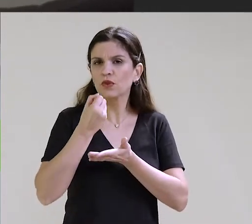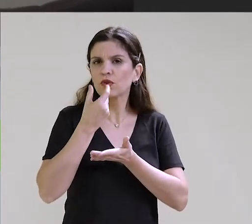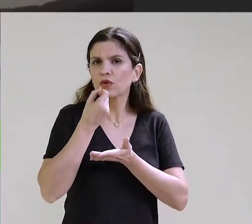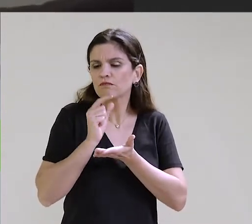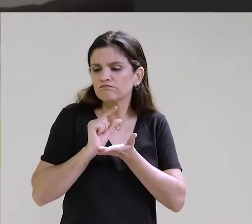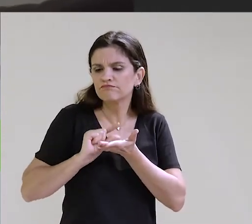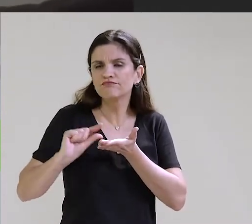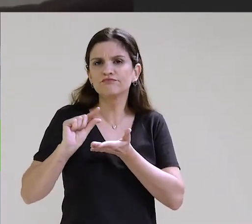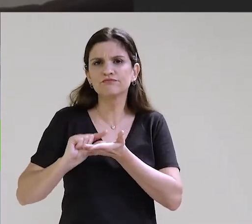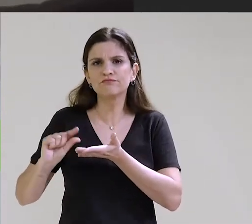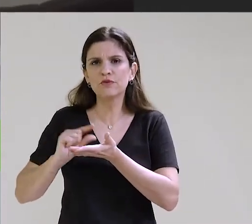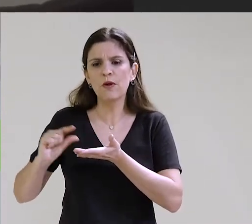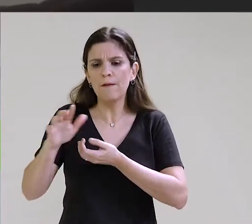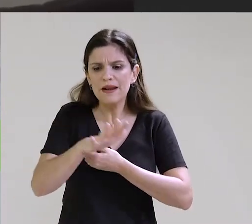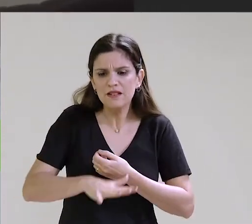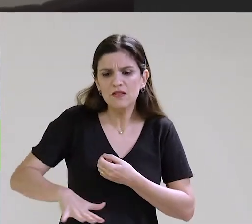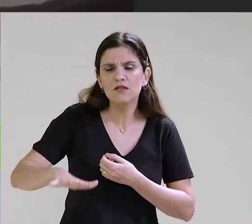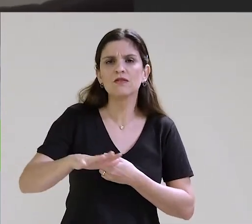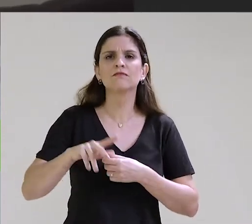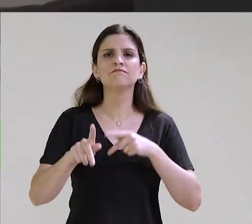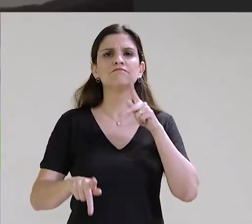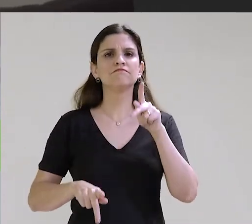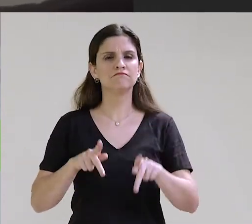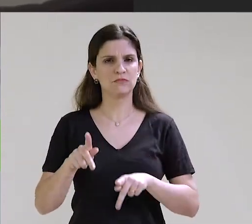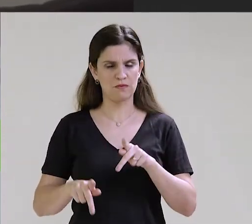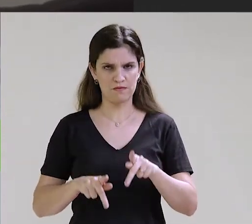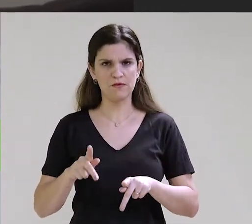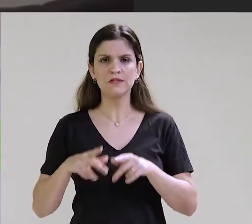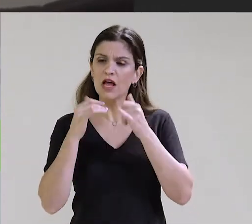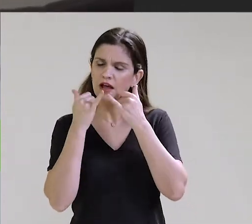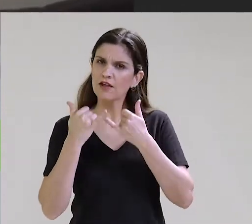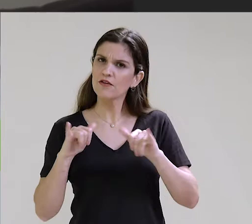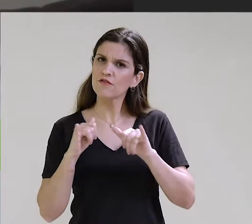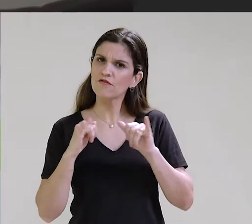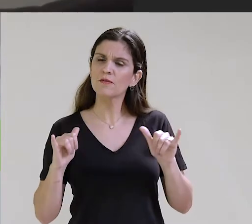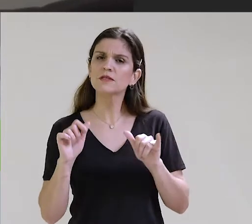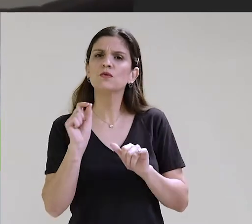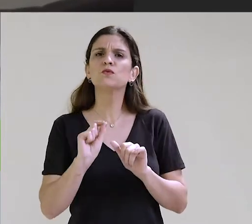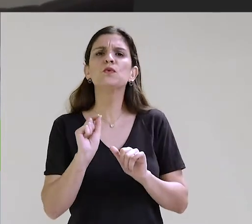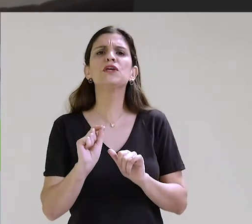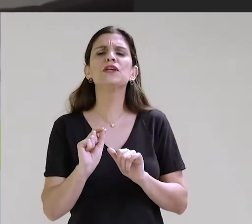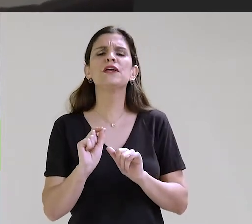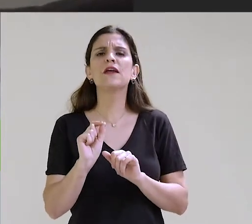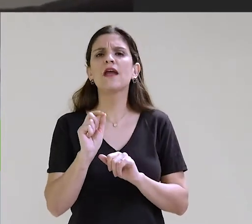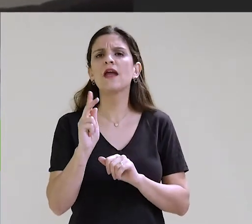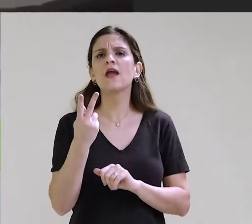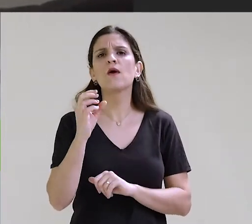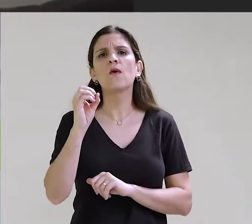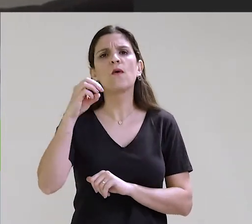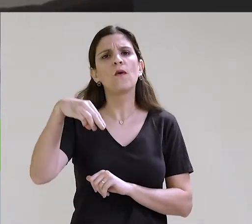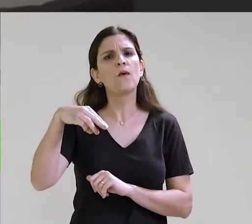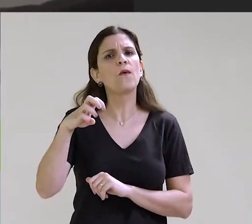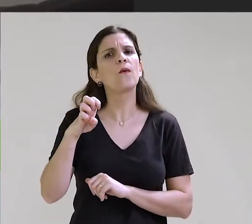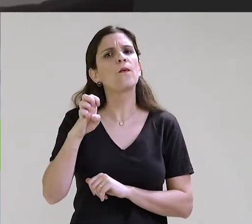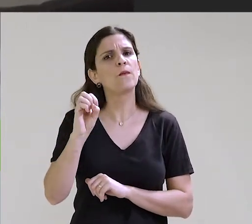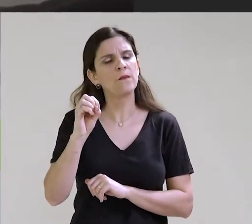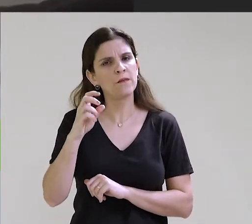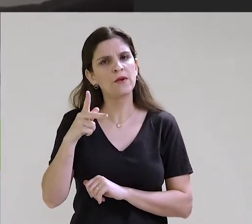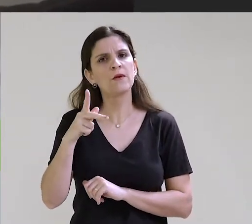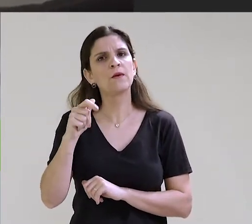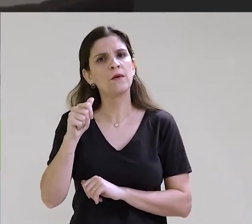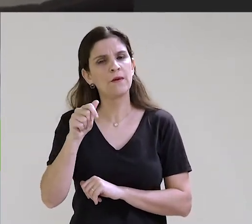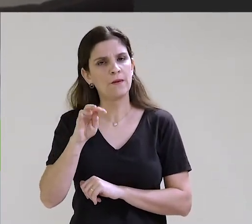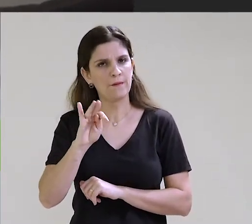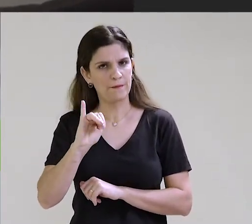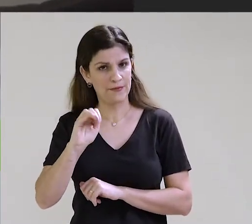está promovendo, propiciando que toda a população tenha informação sobre o que é a homeopatia, possa